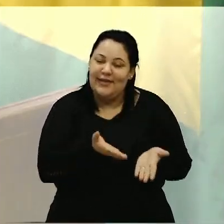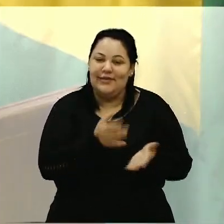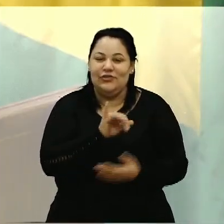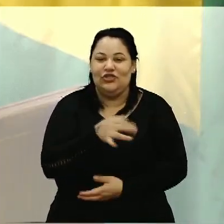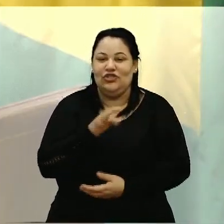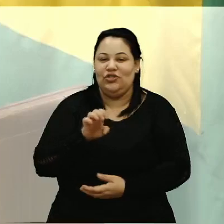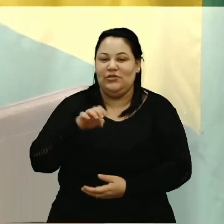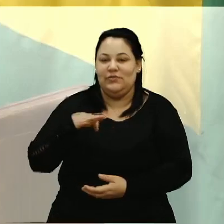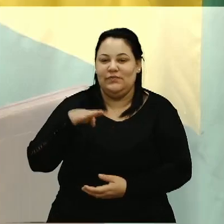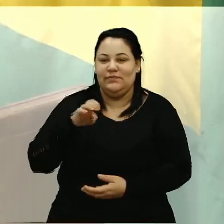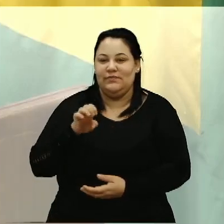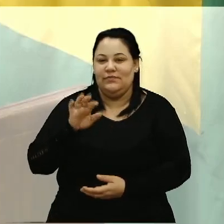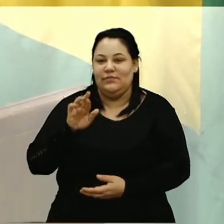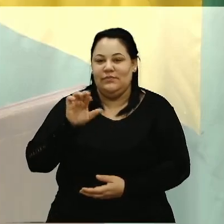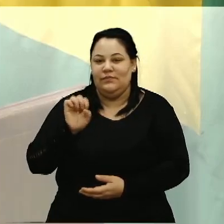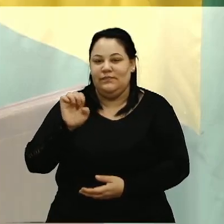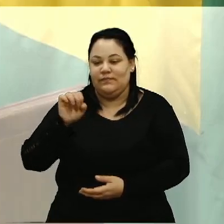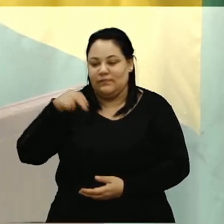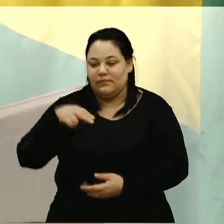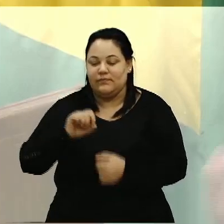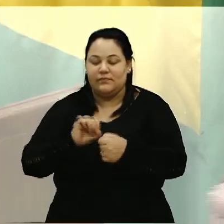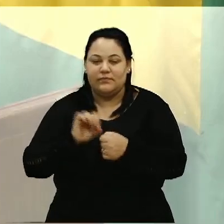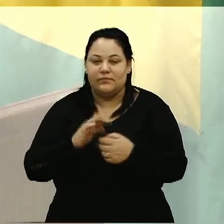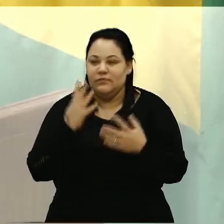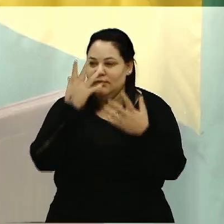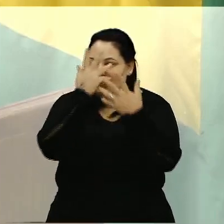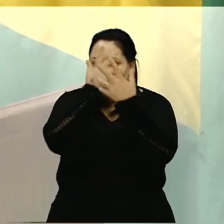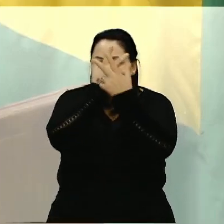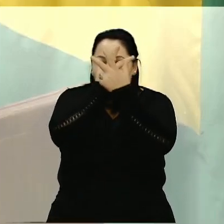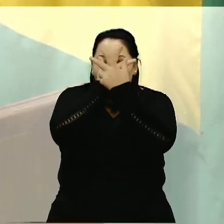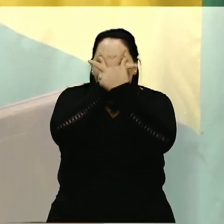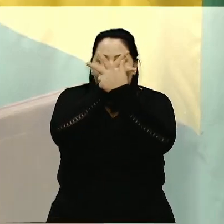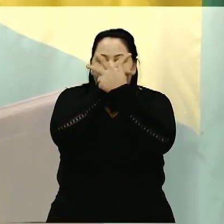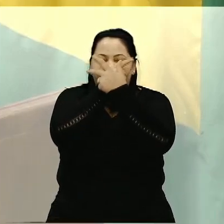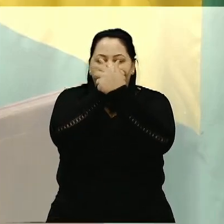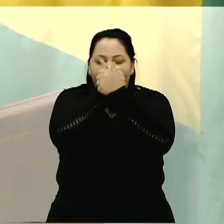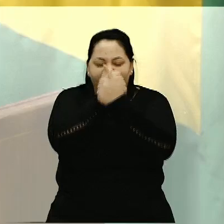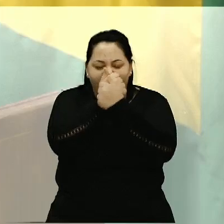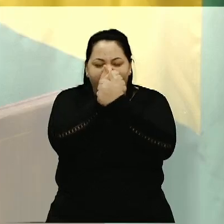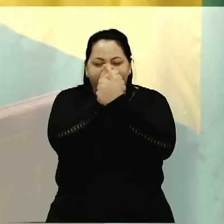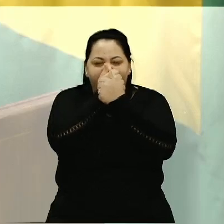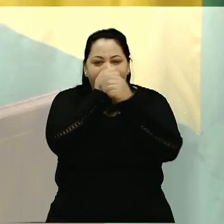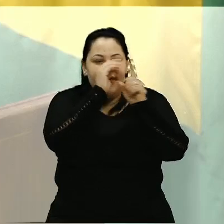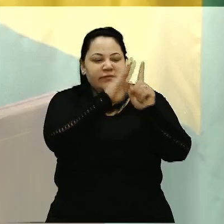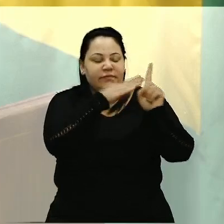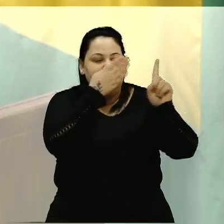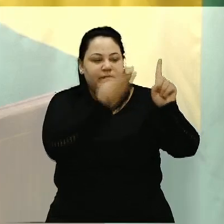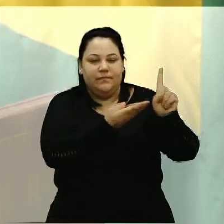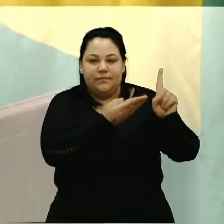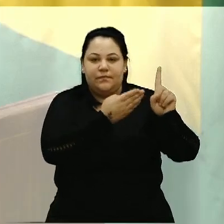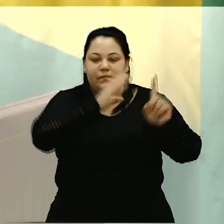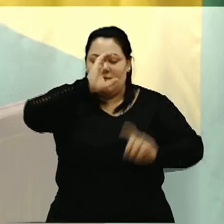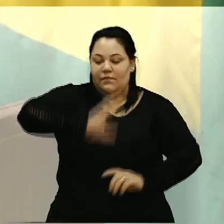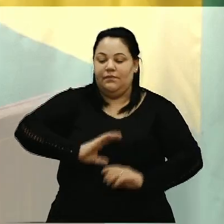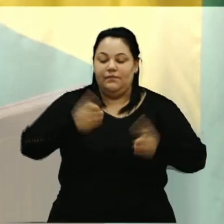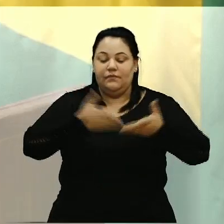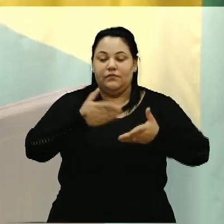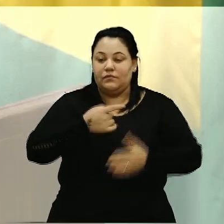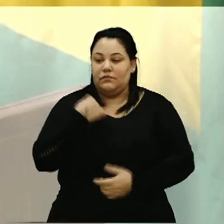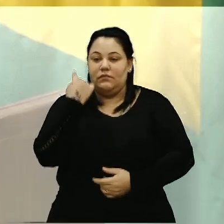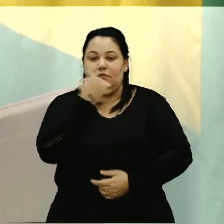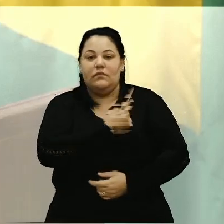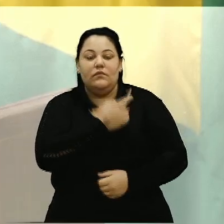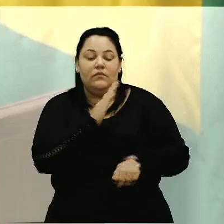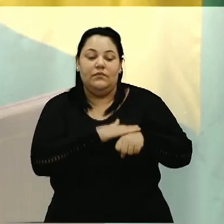presta essa belíssima homenagem a um cidadão que hoje é nosso e muito mais caxiense